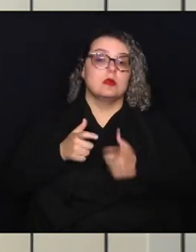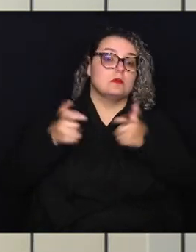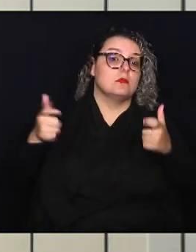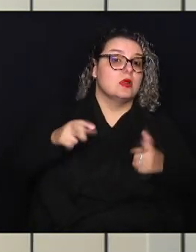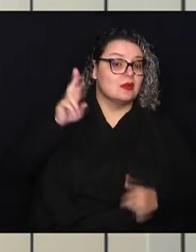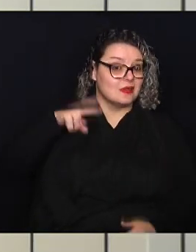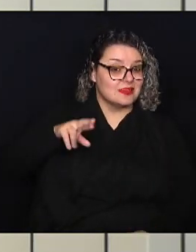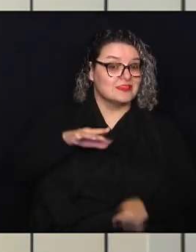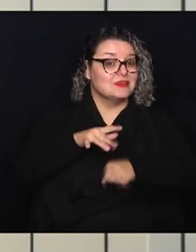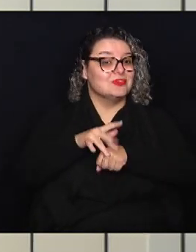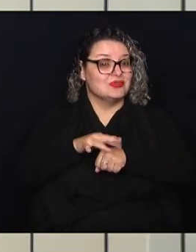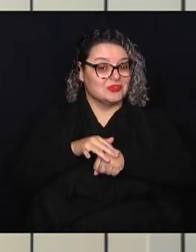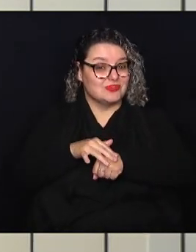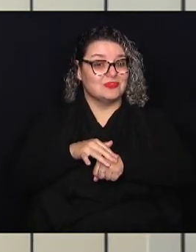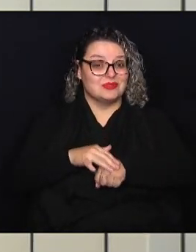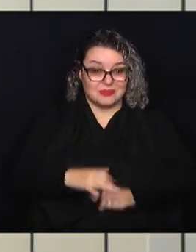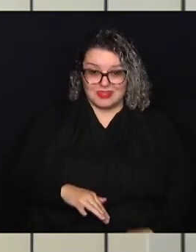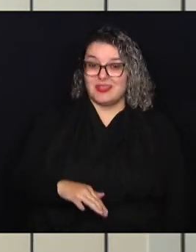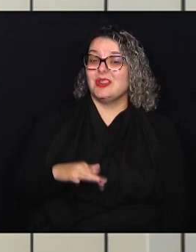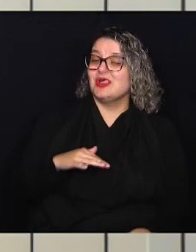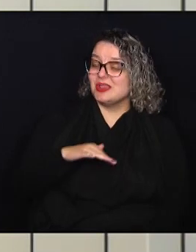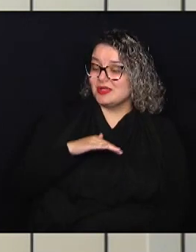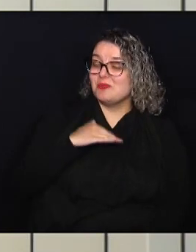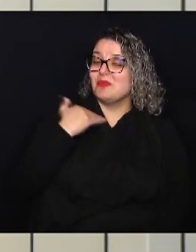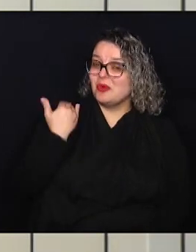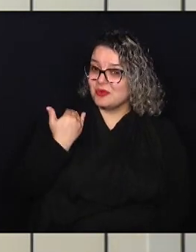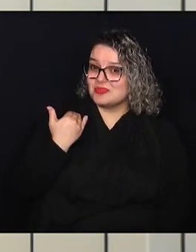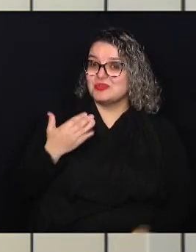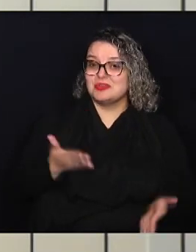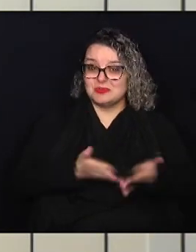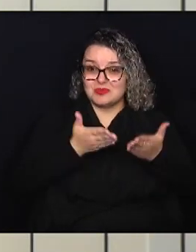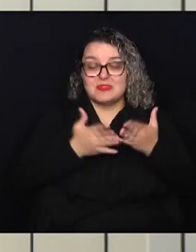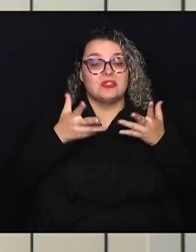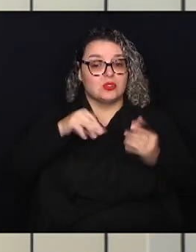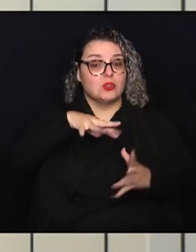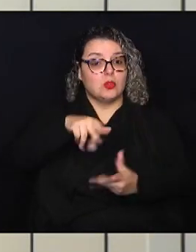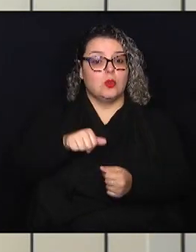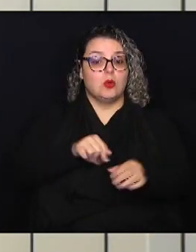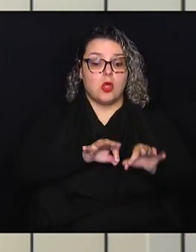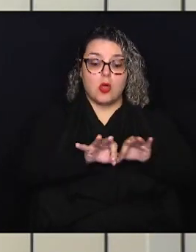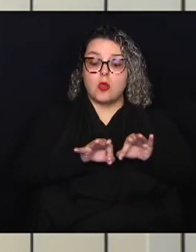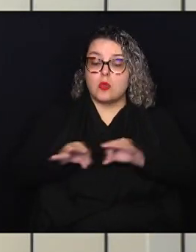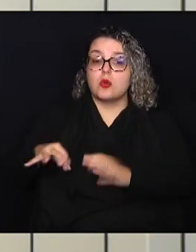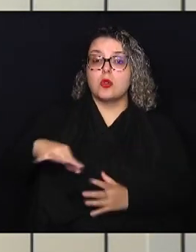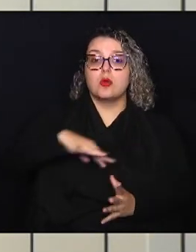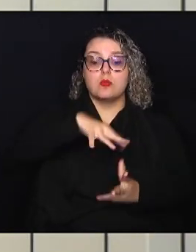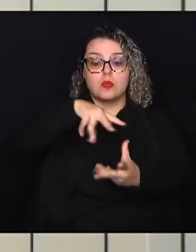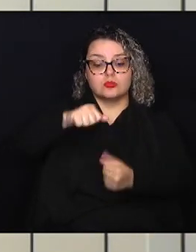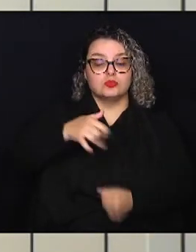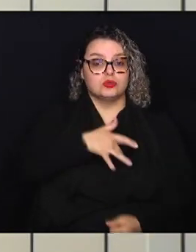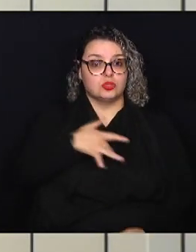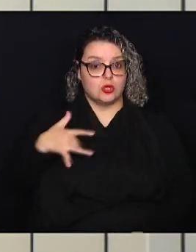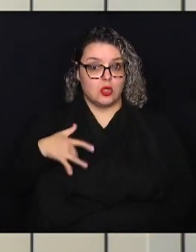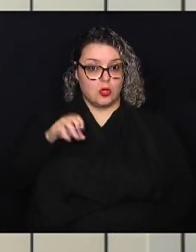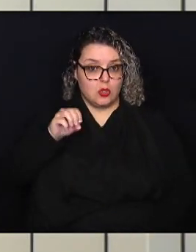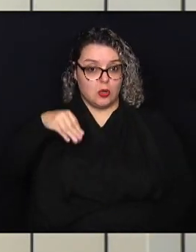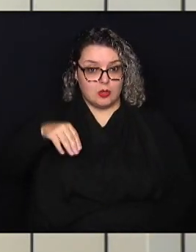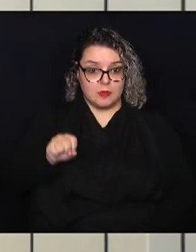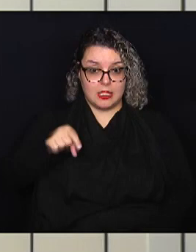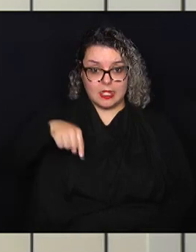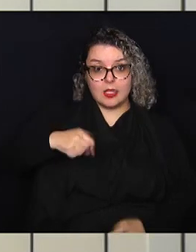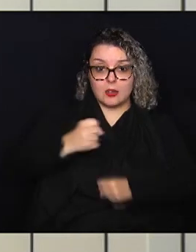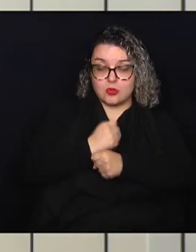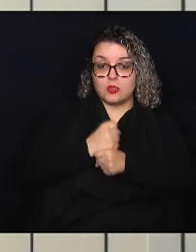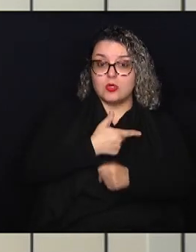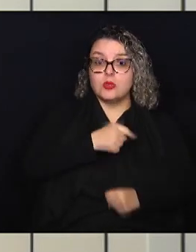doença e empobrecimento em todo o mundo. De acordo com a Organização Mundial da Saúde, agora em 2023,